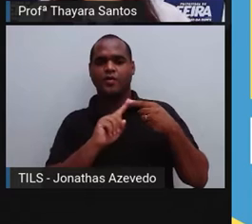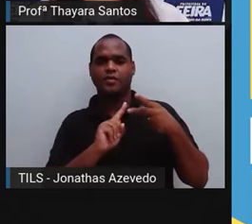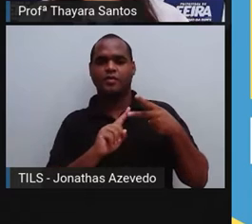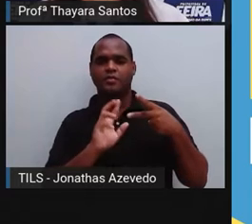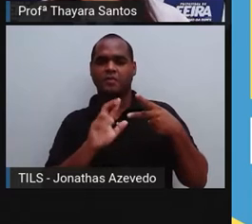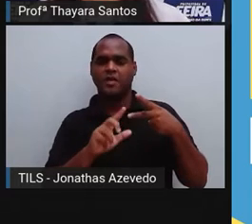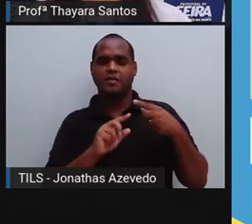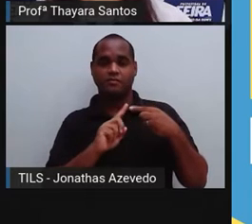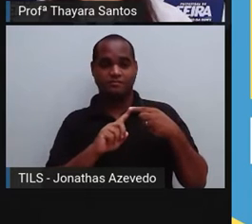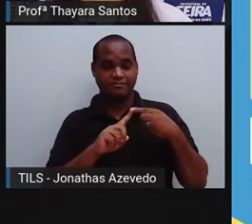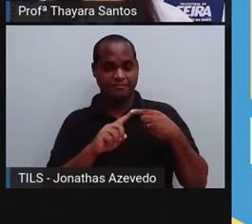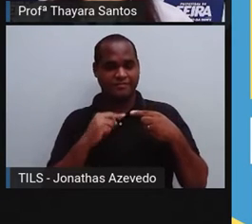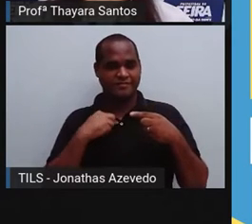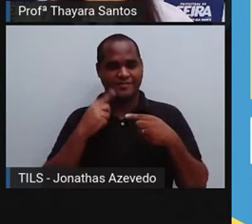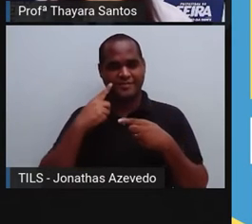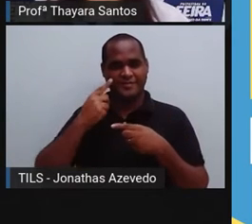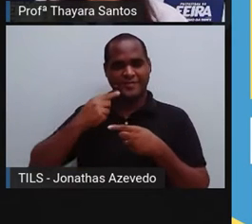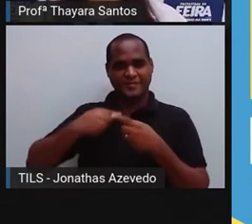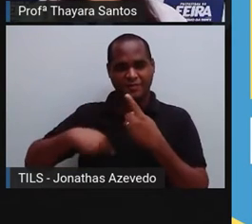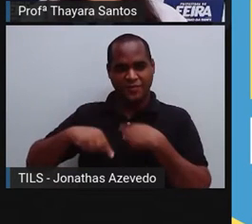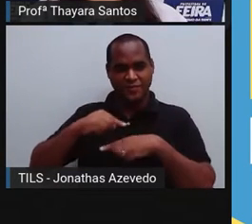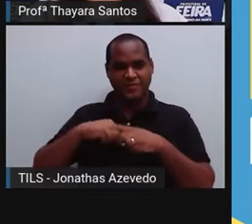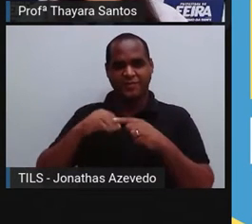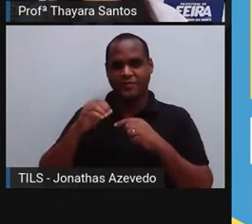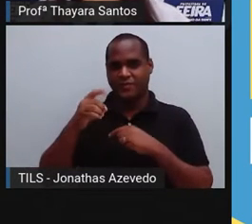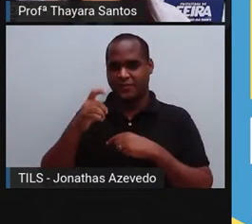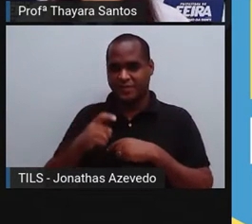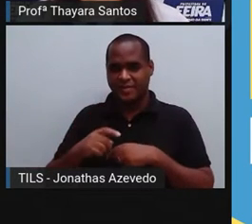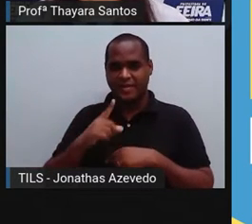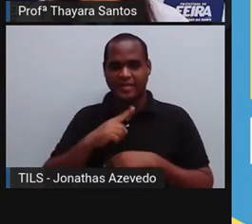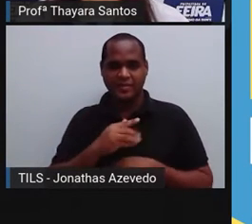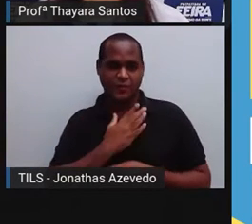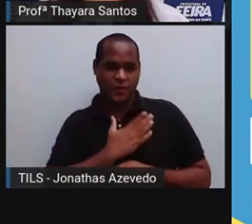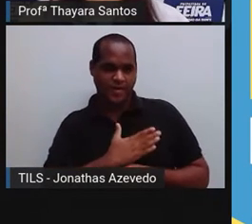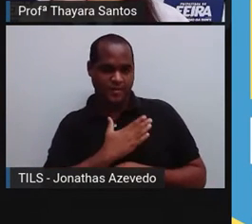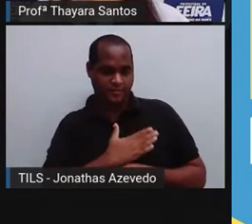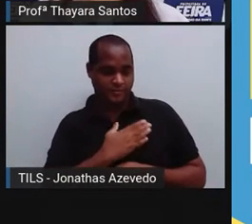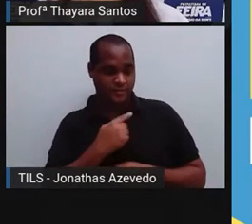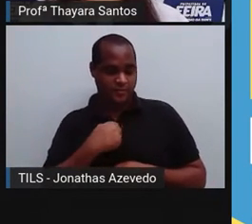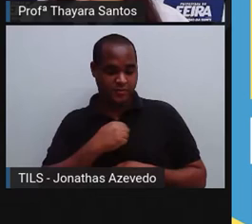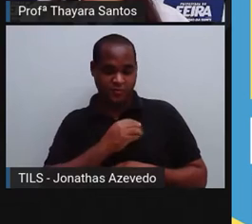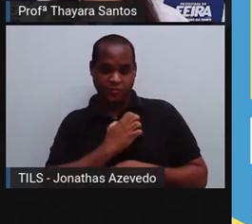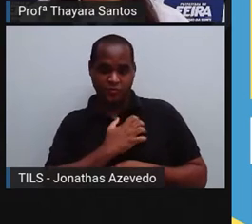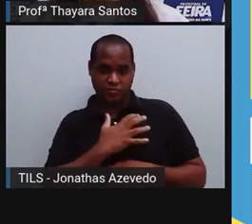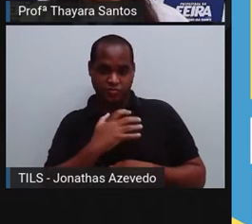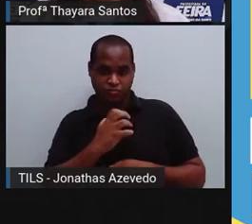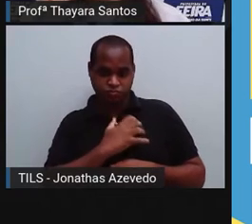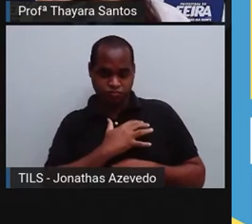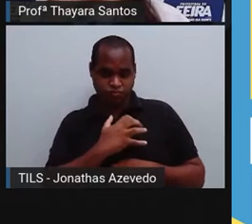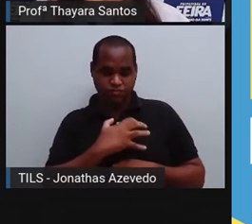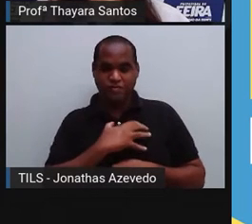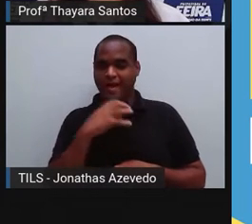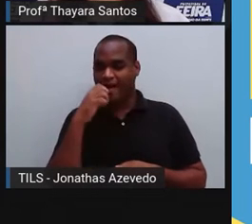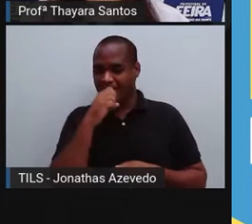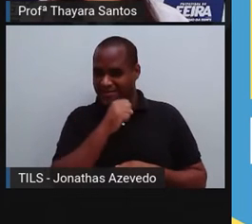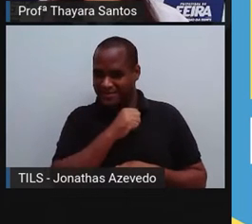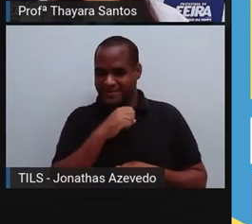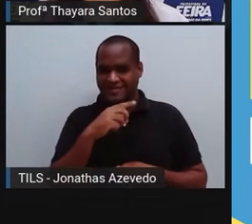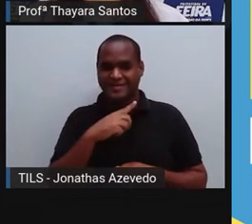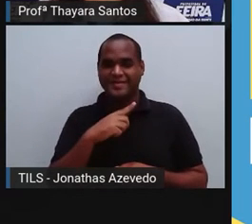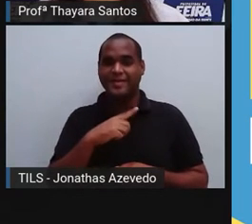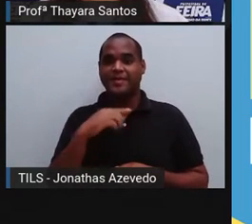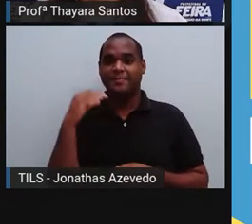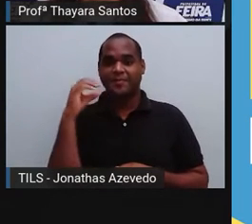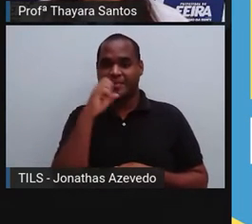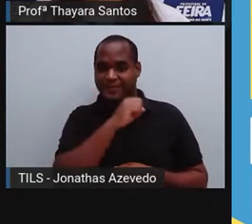Na artéria, o sangue é transportado, ele circula, na verdade, de forma mais rápida. Ele vai de forma mais